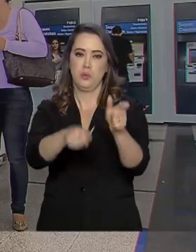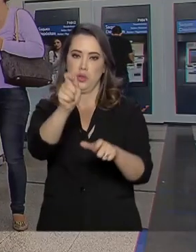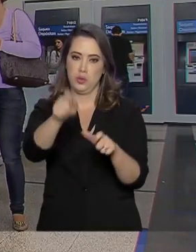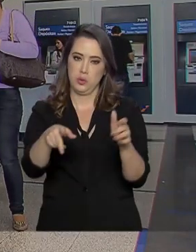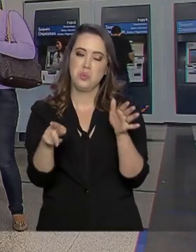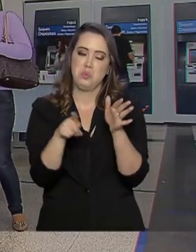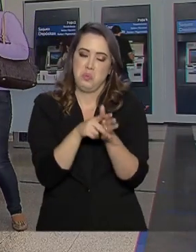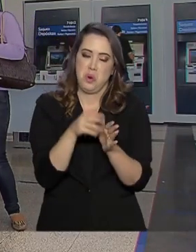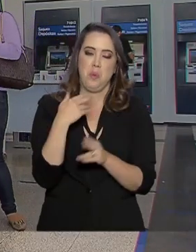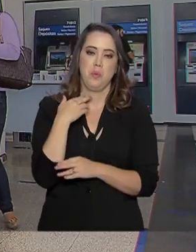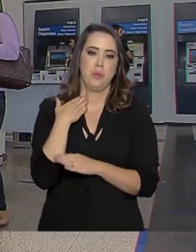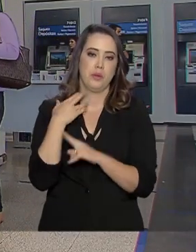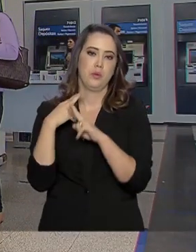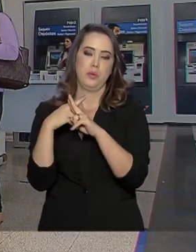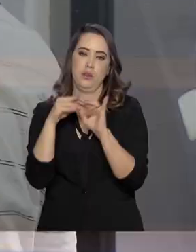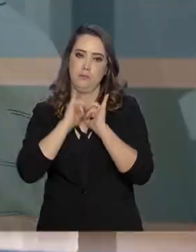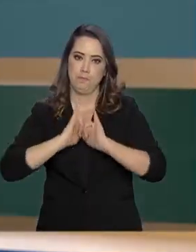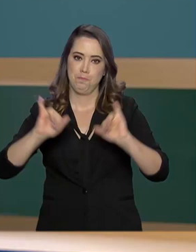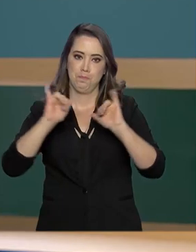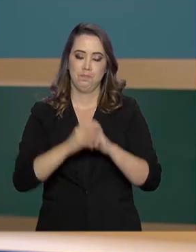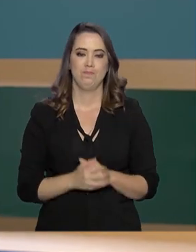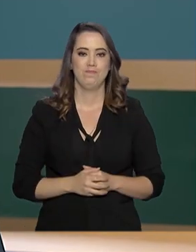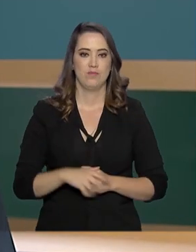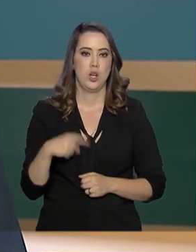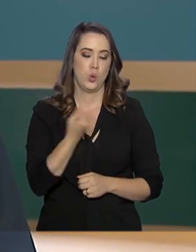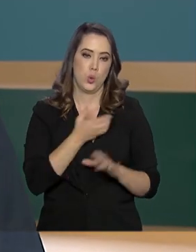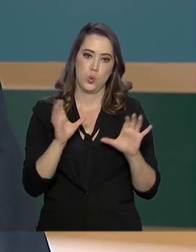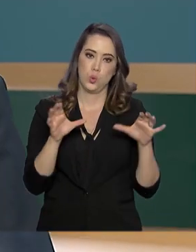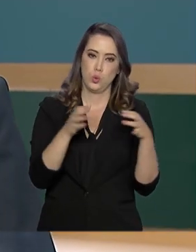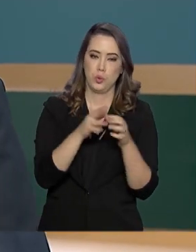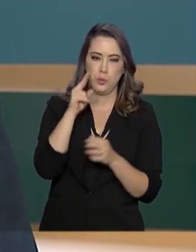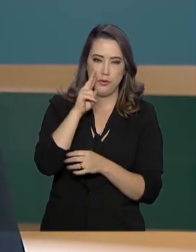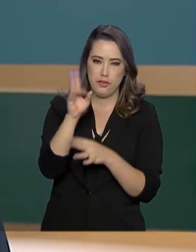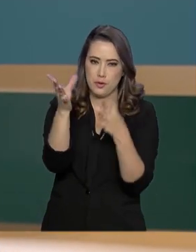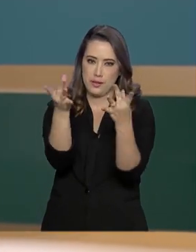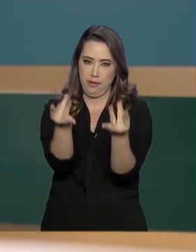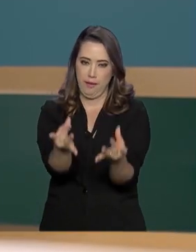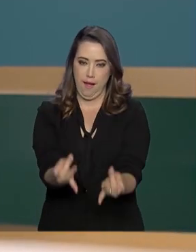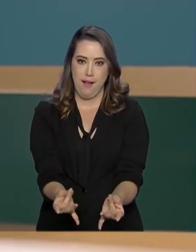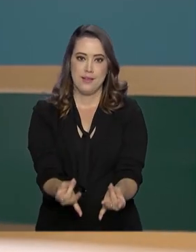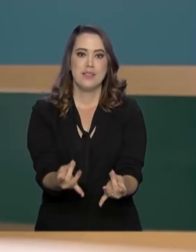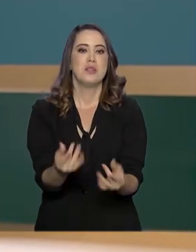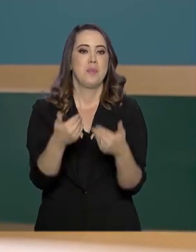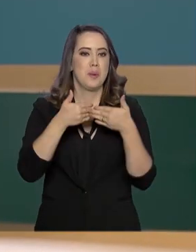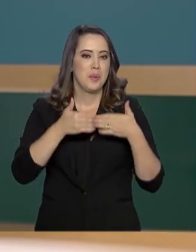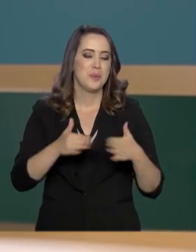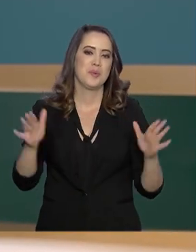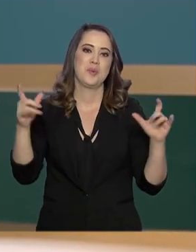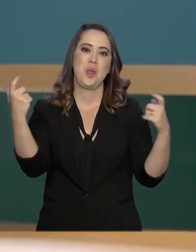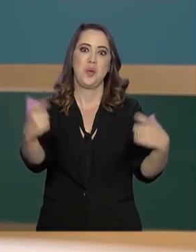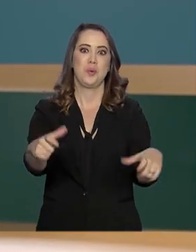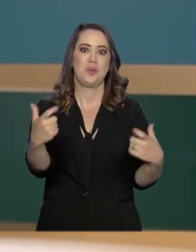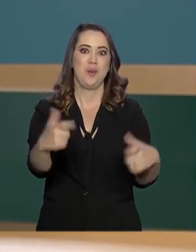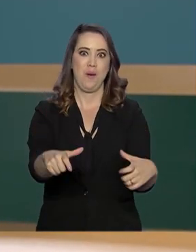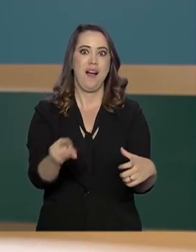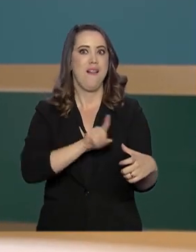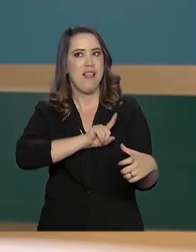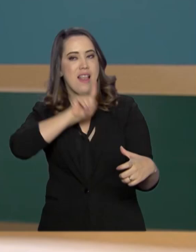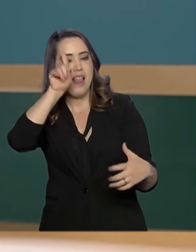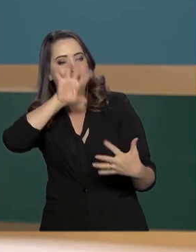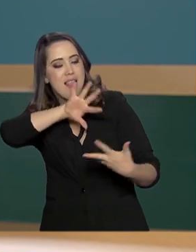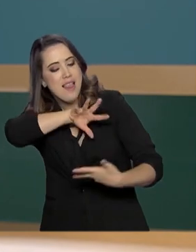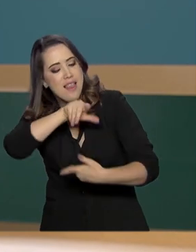segundo previsão da Caixa. E a nossa equipe acompanha os últimos preparativos para a reinauguração da Estação Comandante